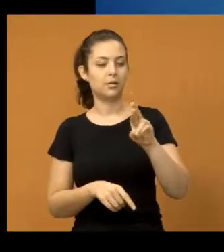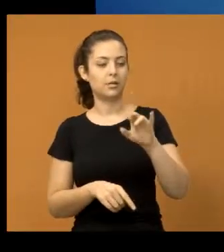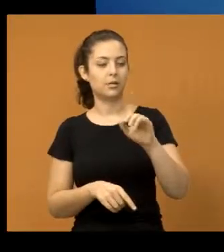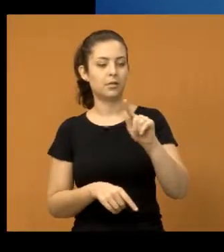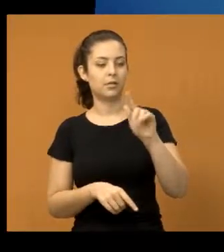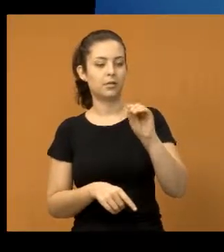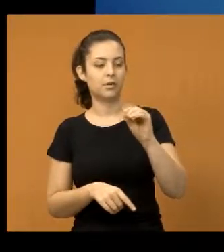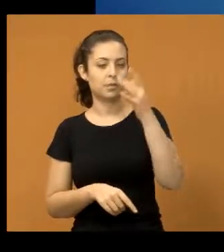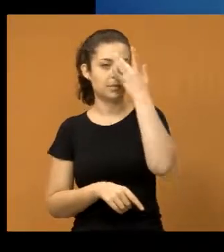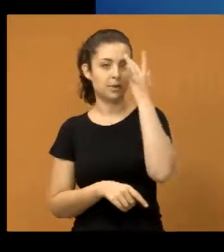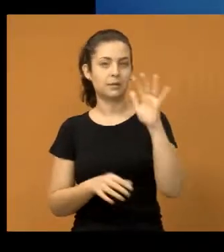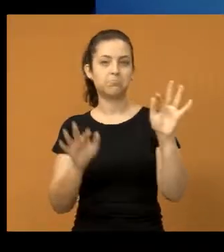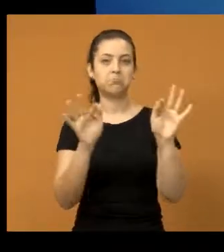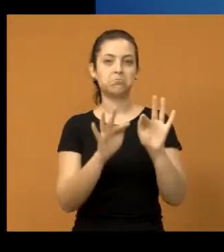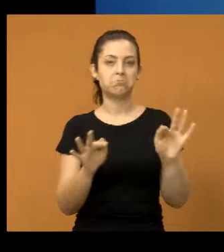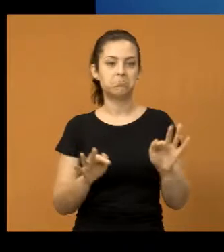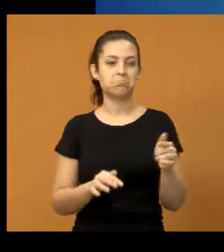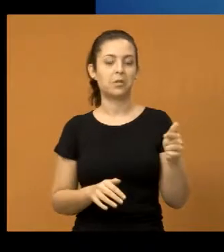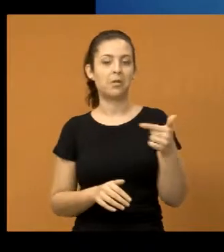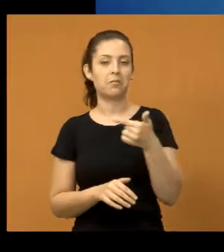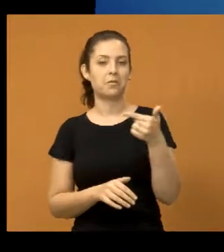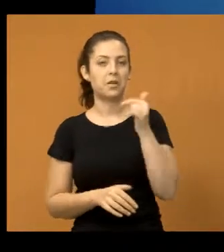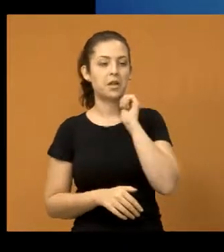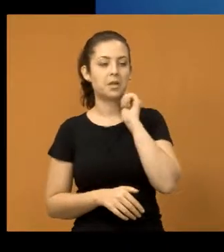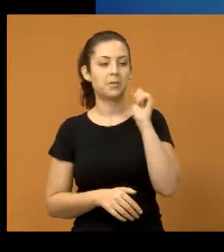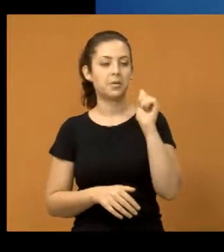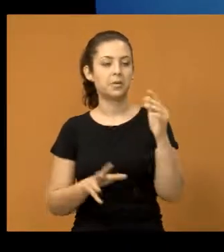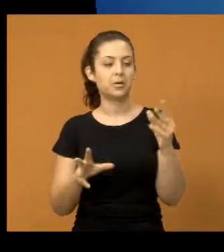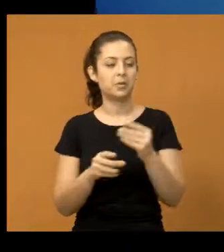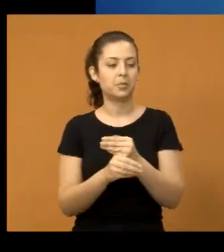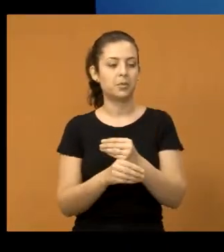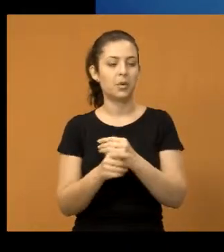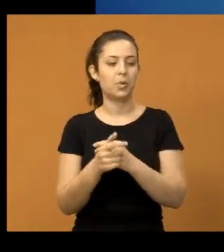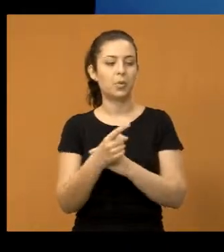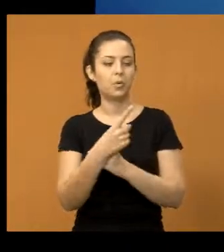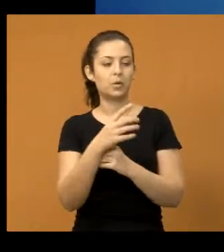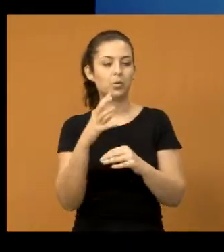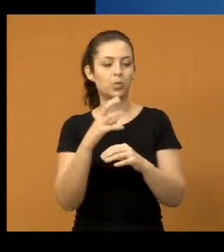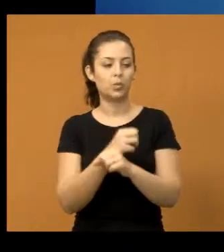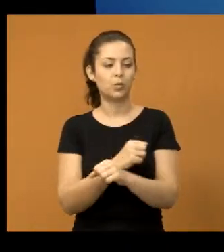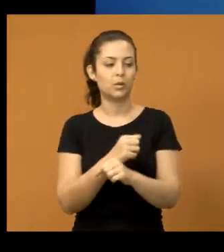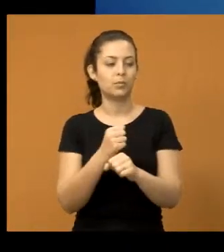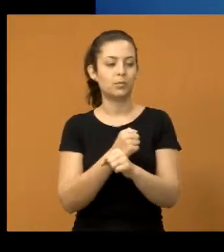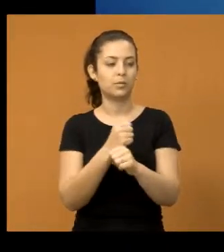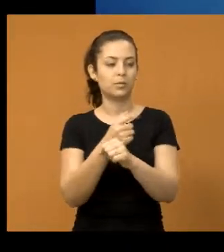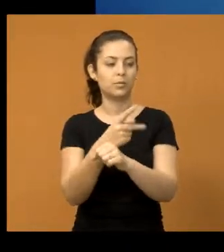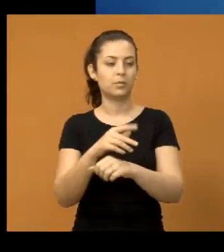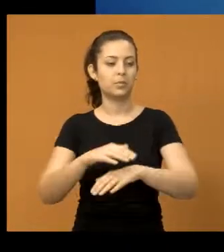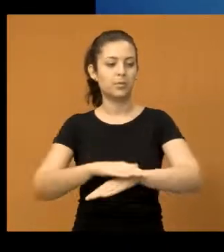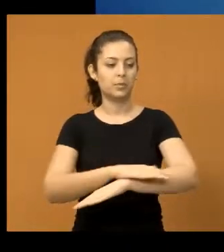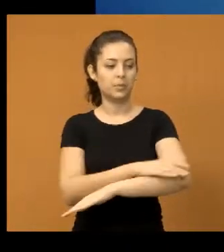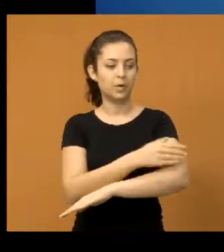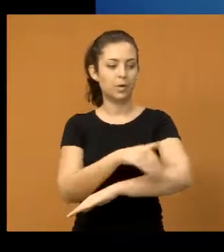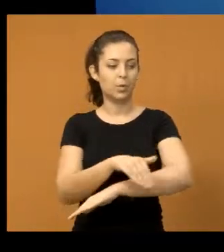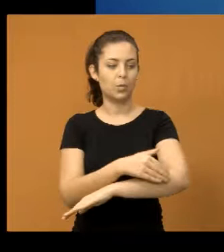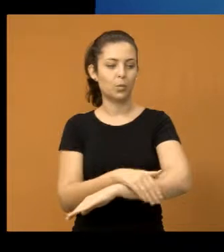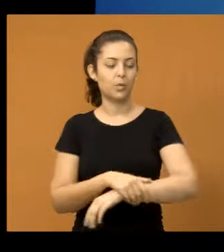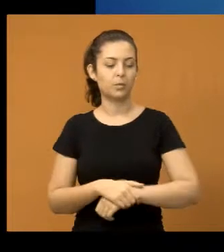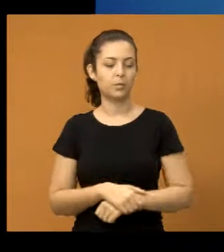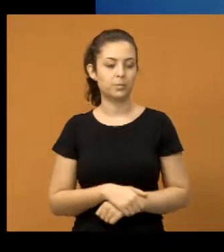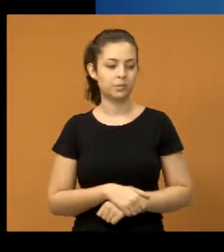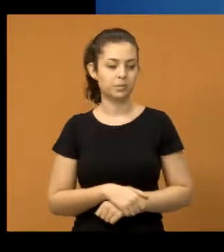felicidade daquele pessoal lá do 22 de abril, com a conclusão quase que total da pavimentação daquelas ruas de lá.